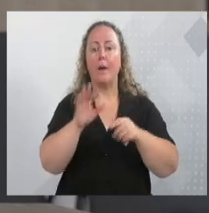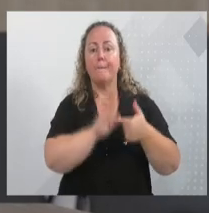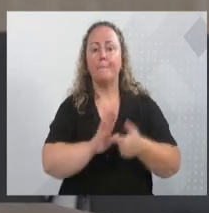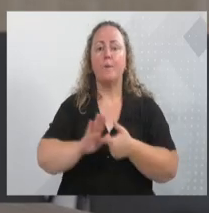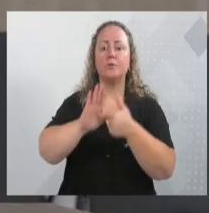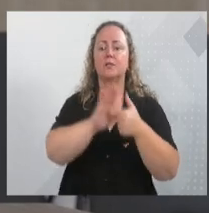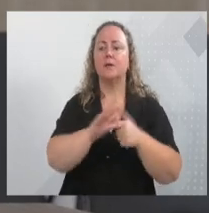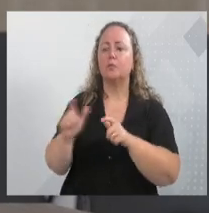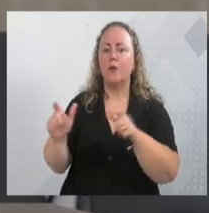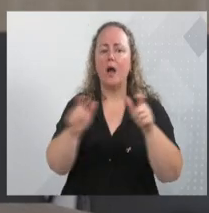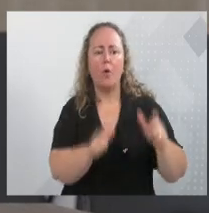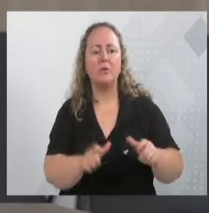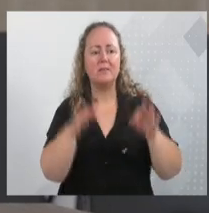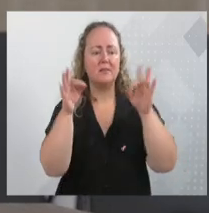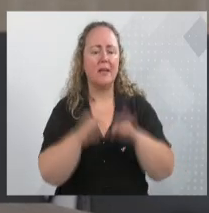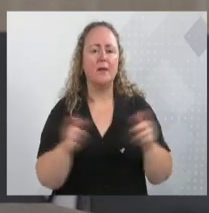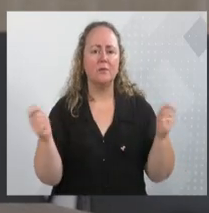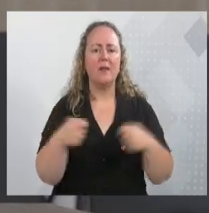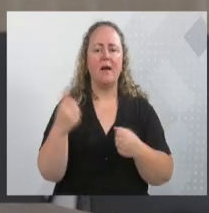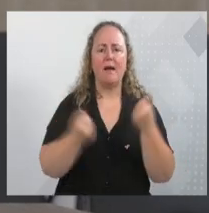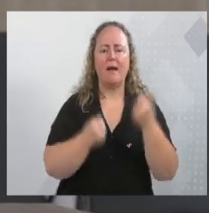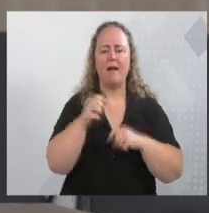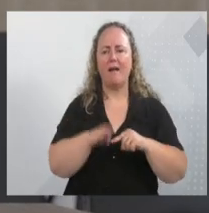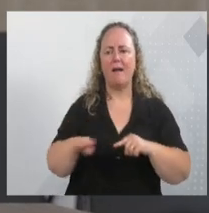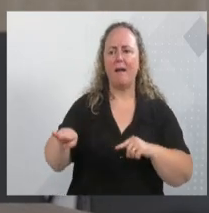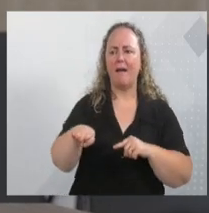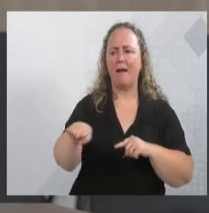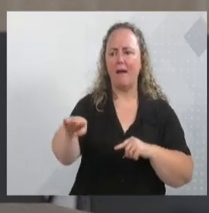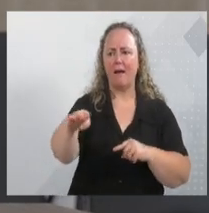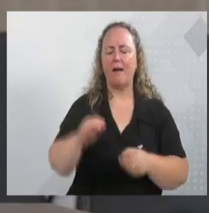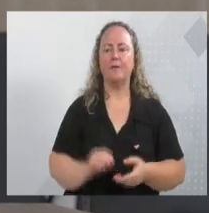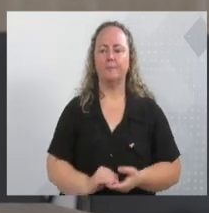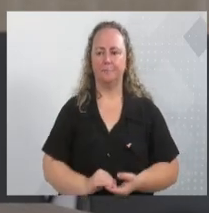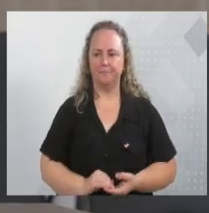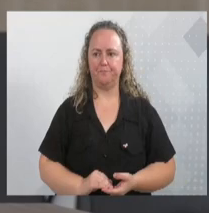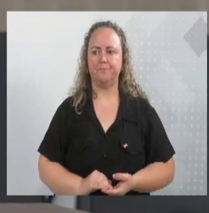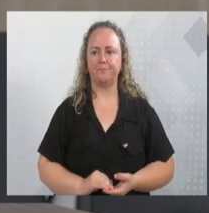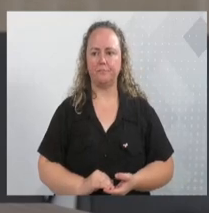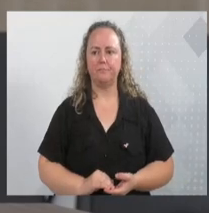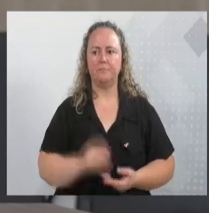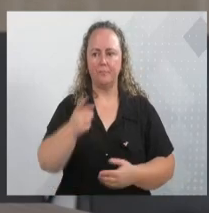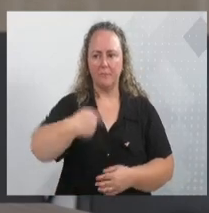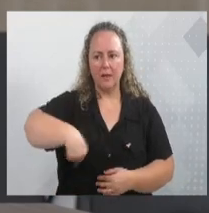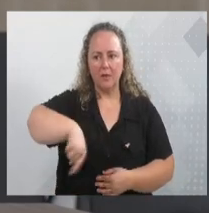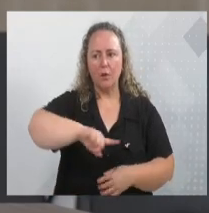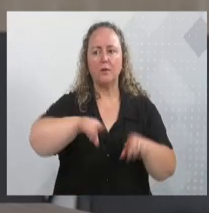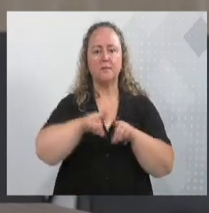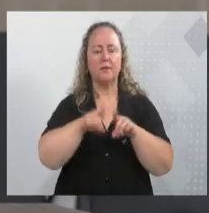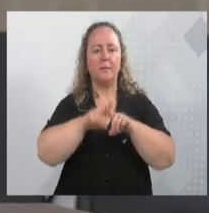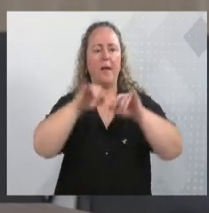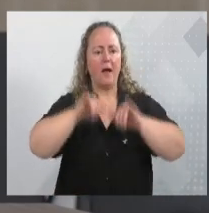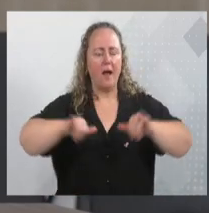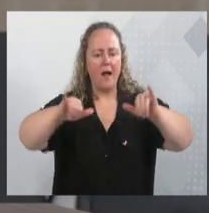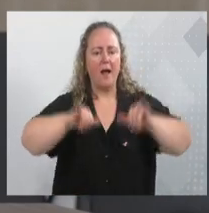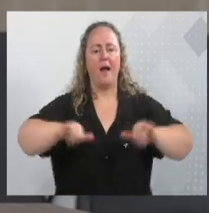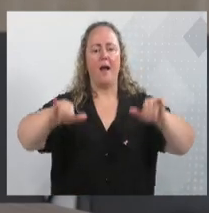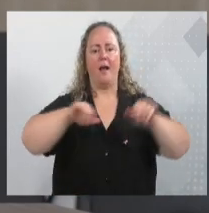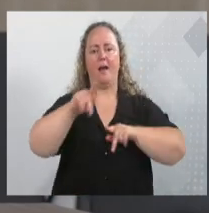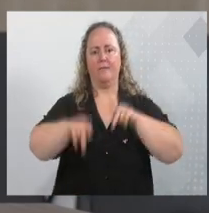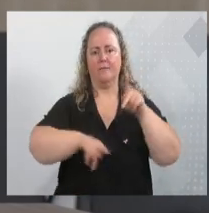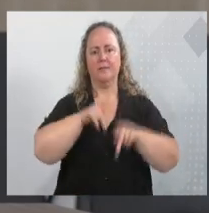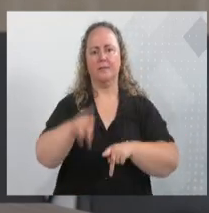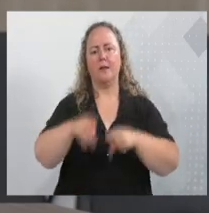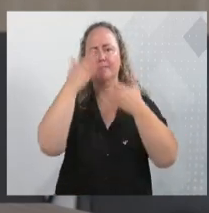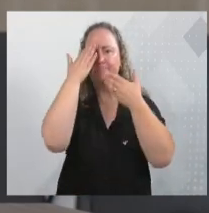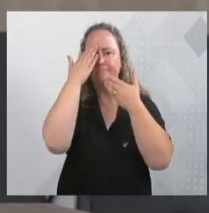o trânsito na nossa cidade, e marcavam muitos nós, vereadores, para a gente também avisar a população. Então, também, meu agradecimento